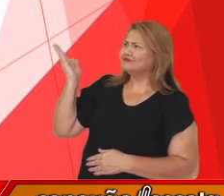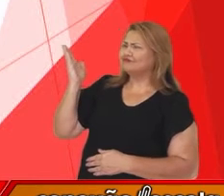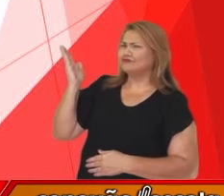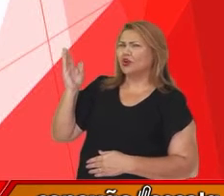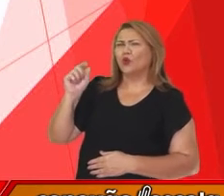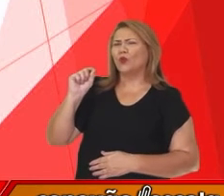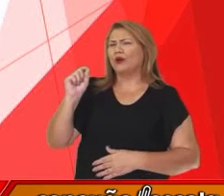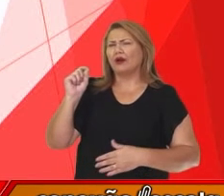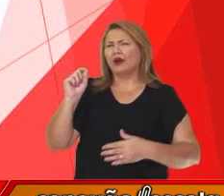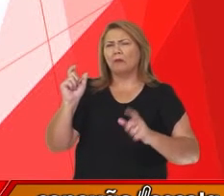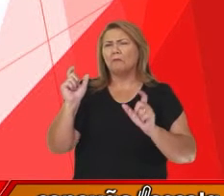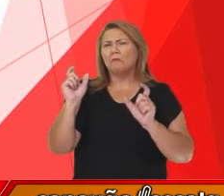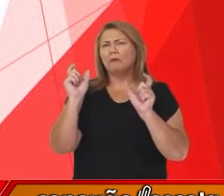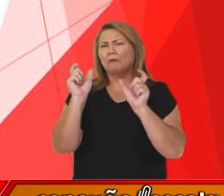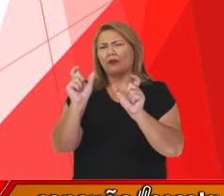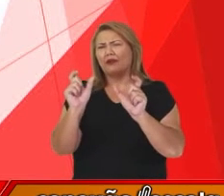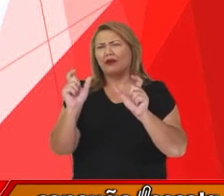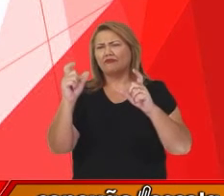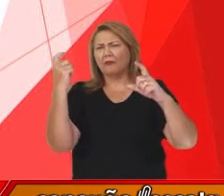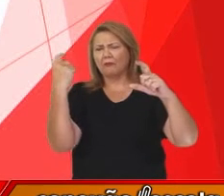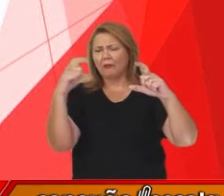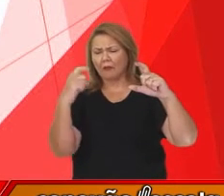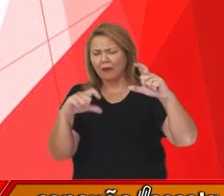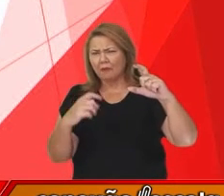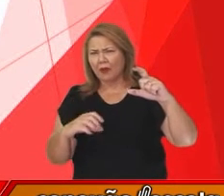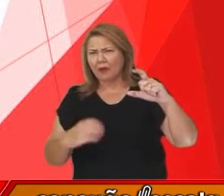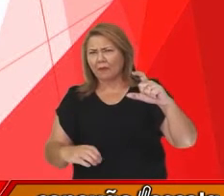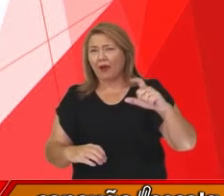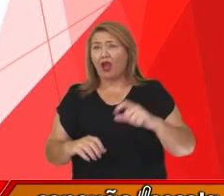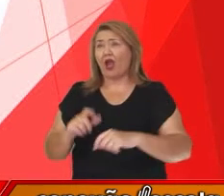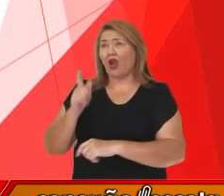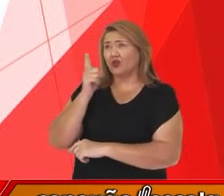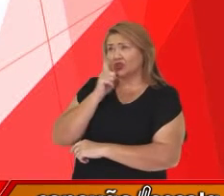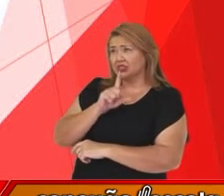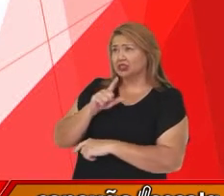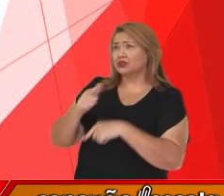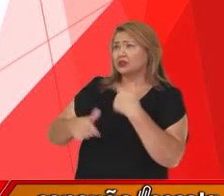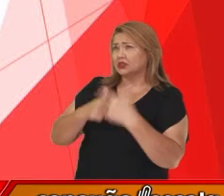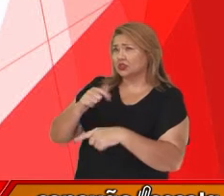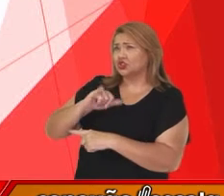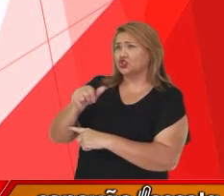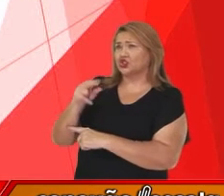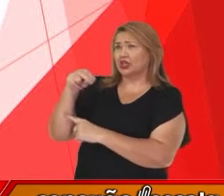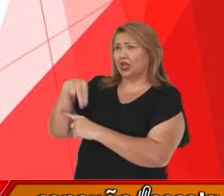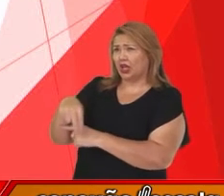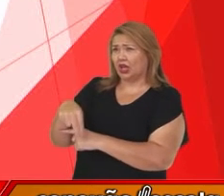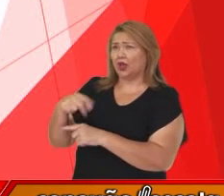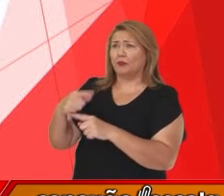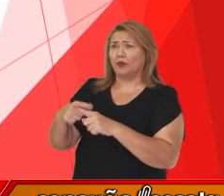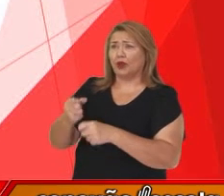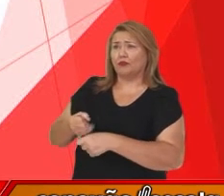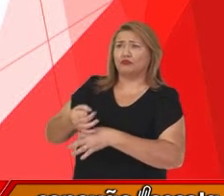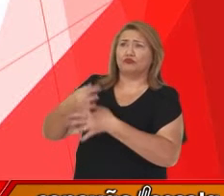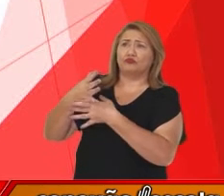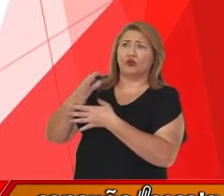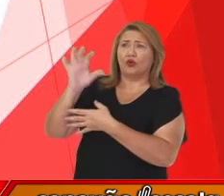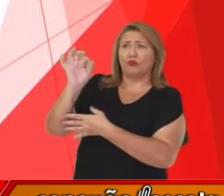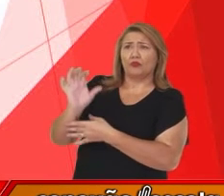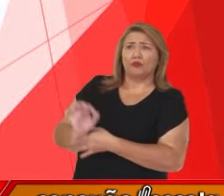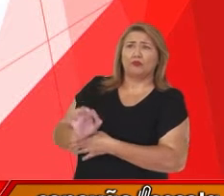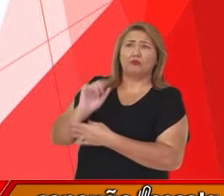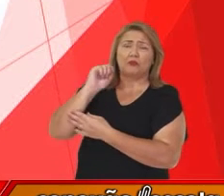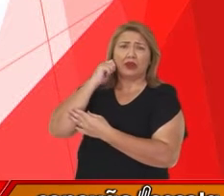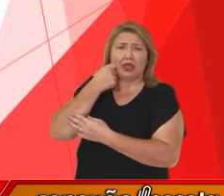essas falas que aparecem aqui? Só conseguiu emprego no Jornal Nacional por causa das cotas? Preta imunda.